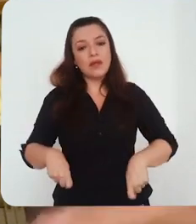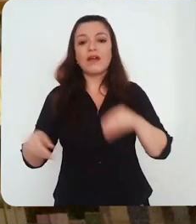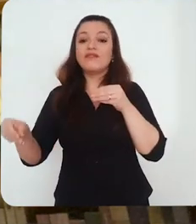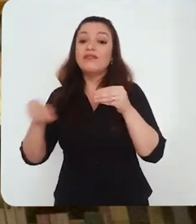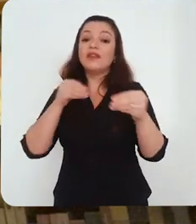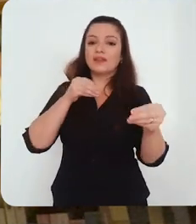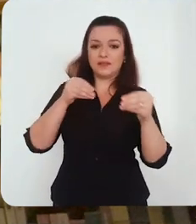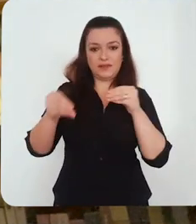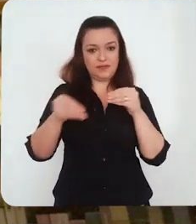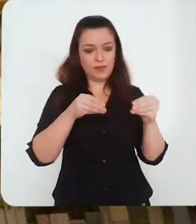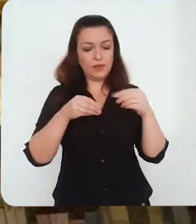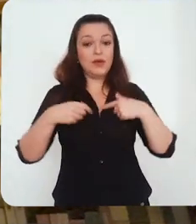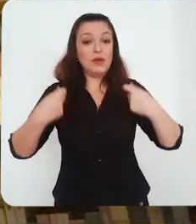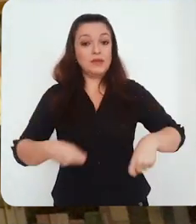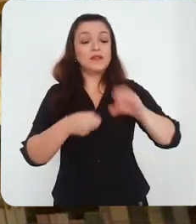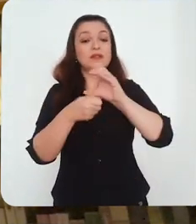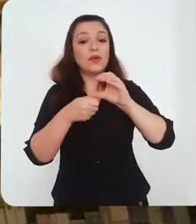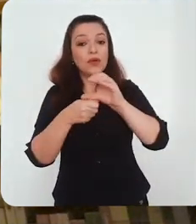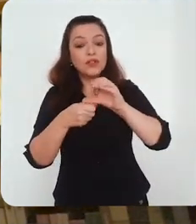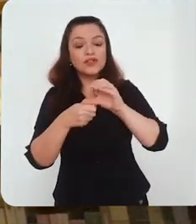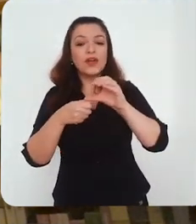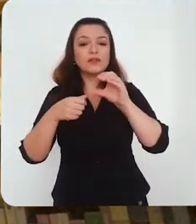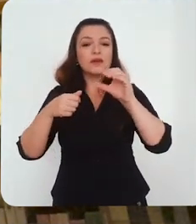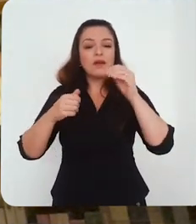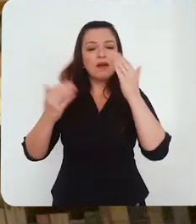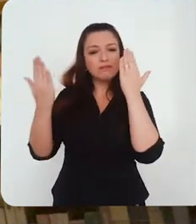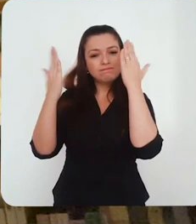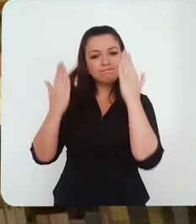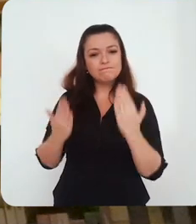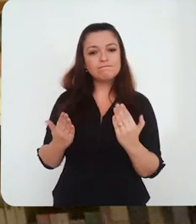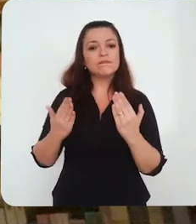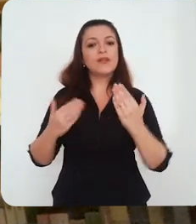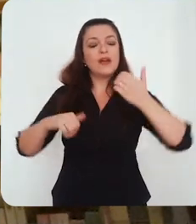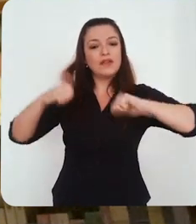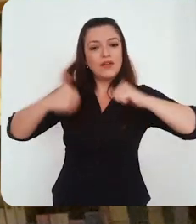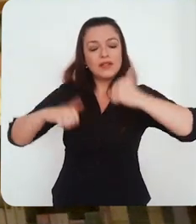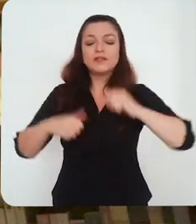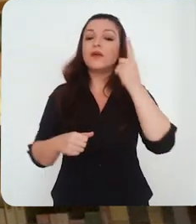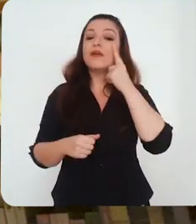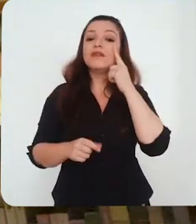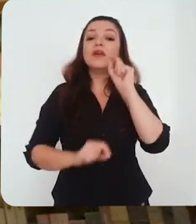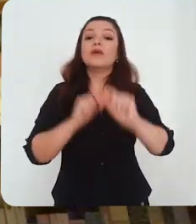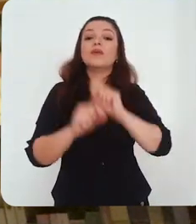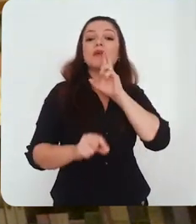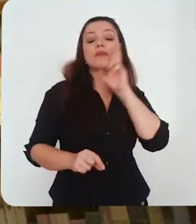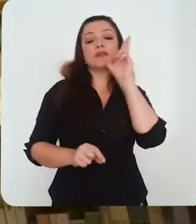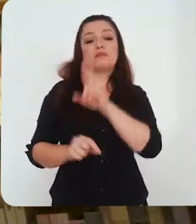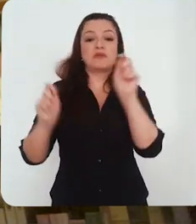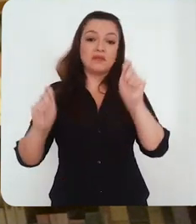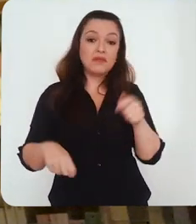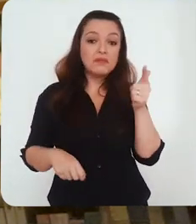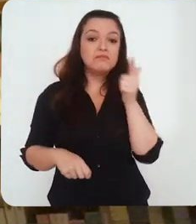estudantis e departamentais, que devem, avaliando as especificidades de cada uma das suas áreas e do seu público,